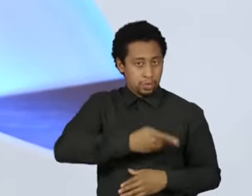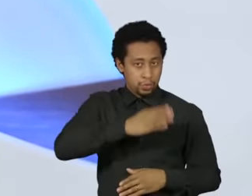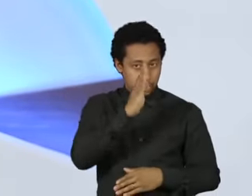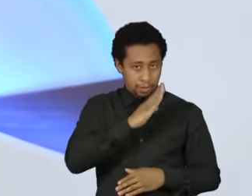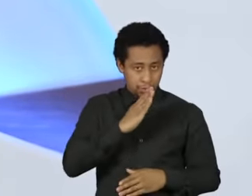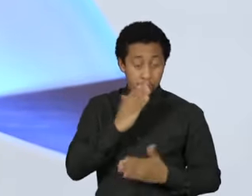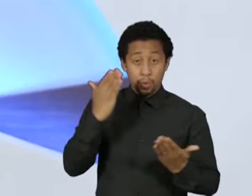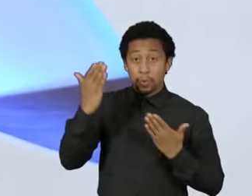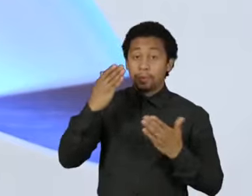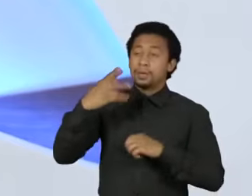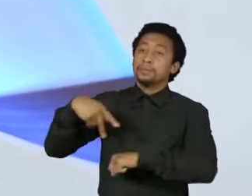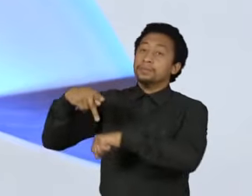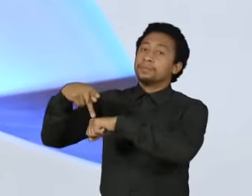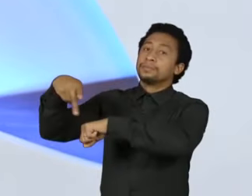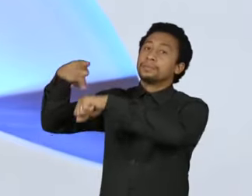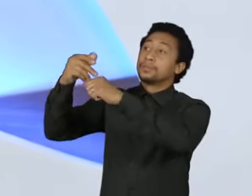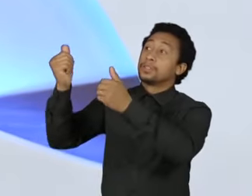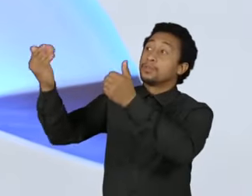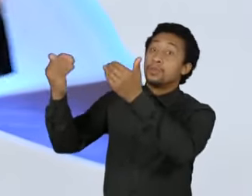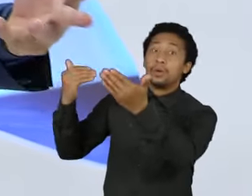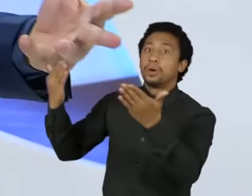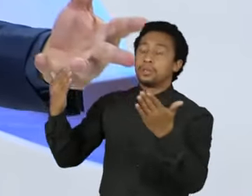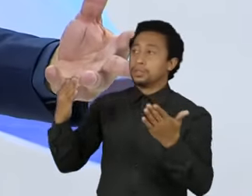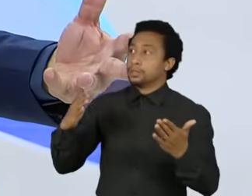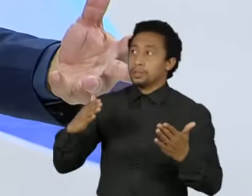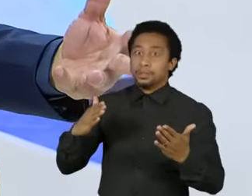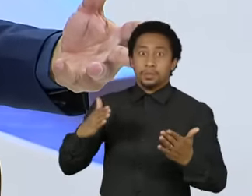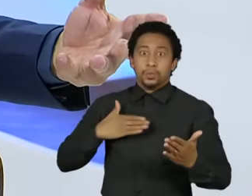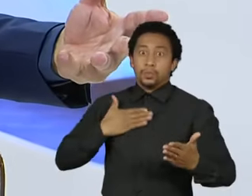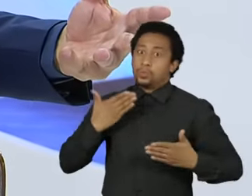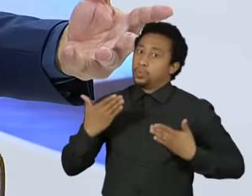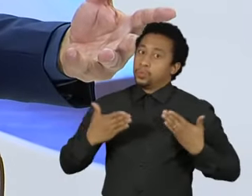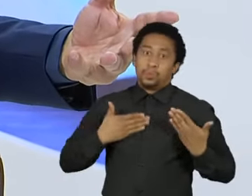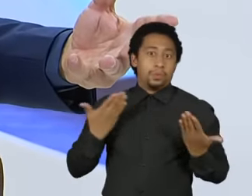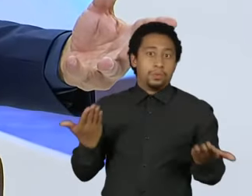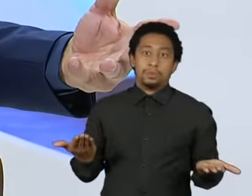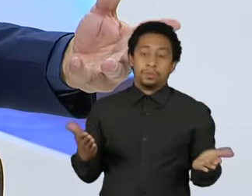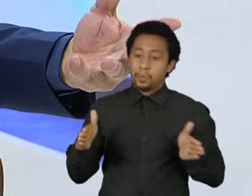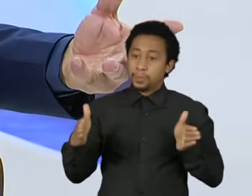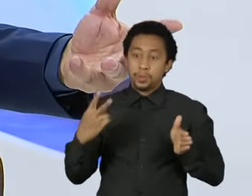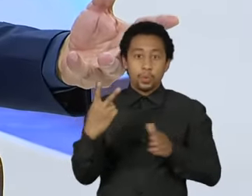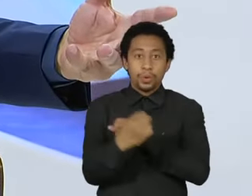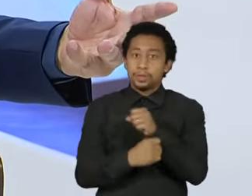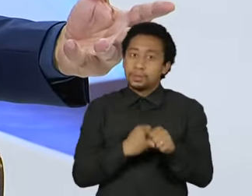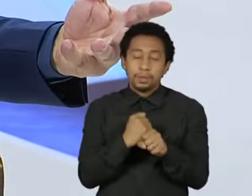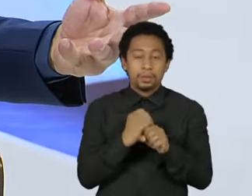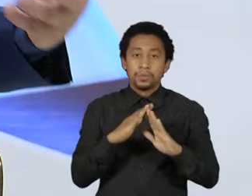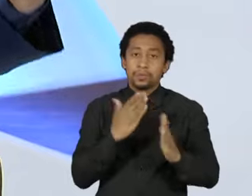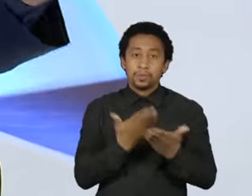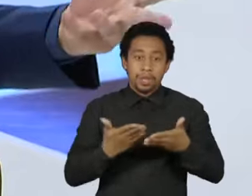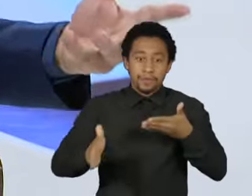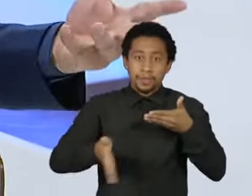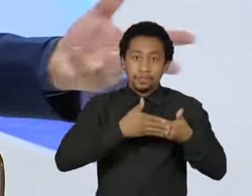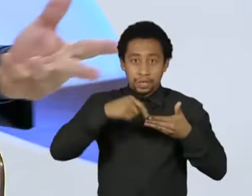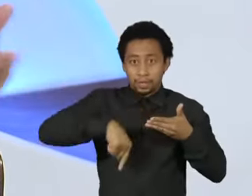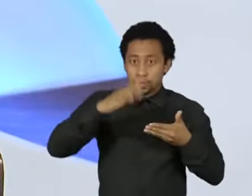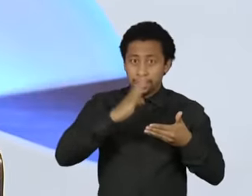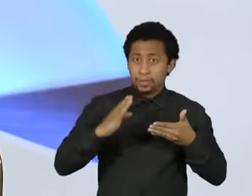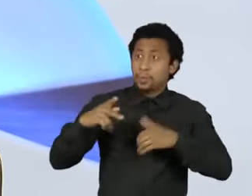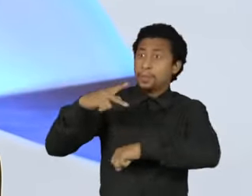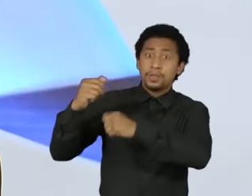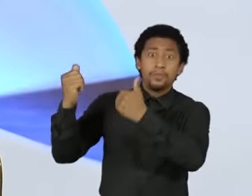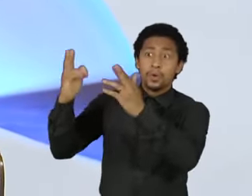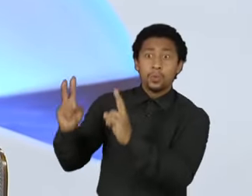Com o tempo que as nossas escolas ficaram fechadas e o debate que nós tivemos internamente é difícil que nós